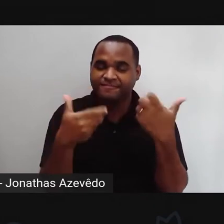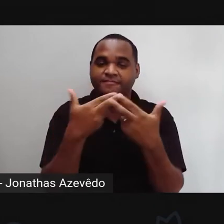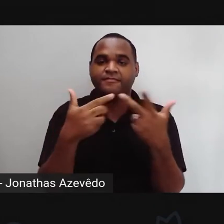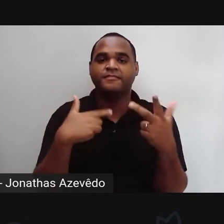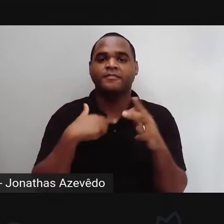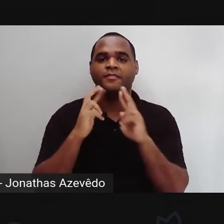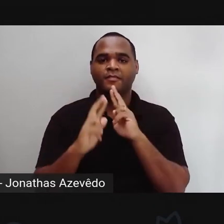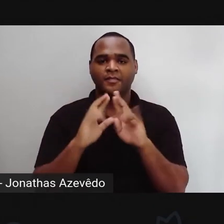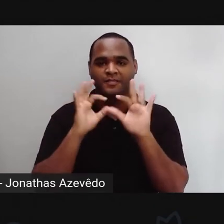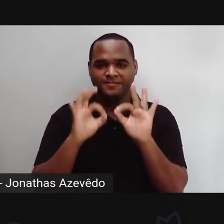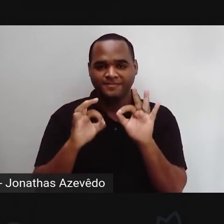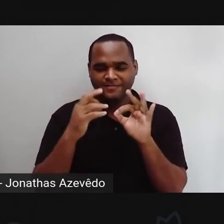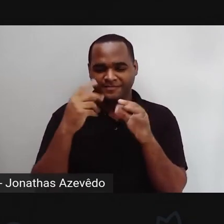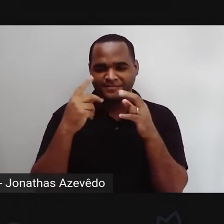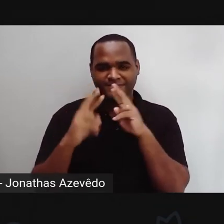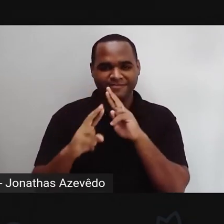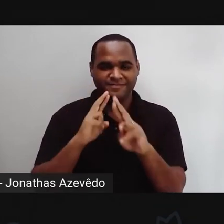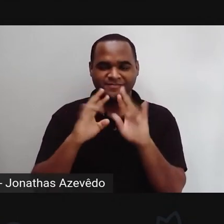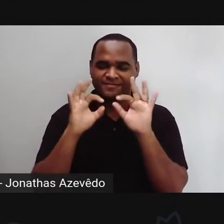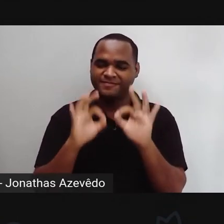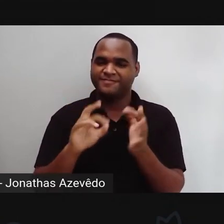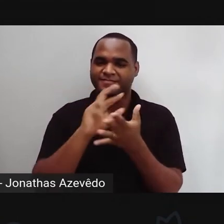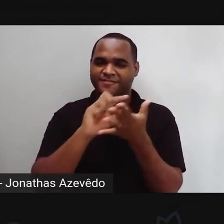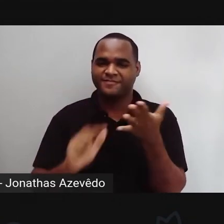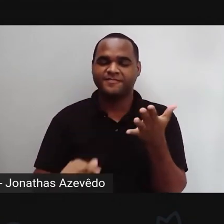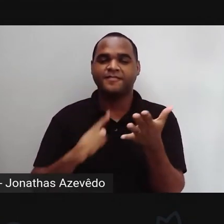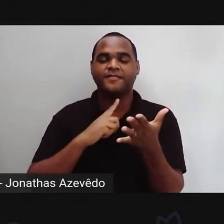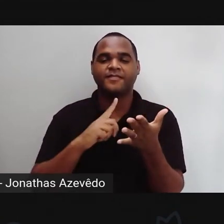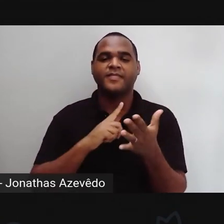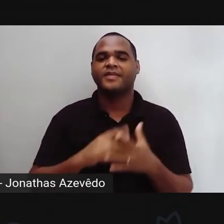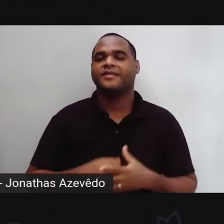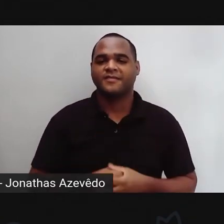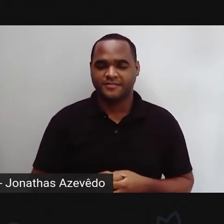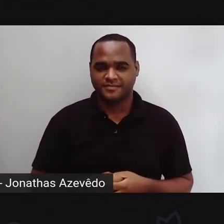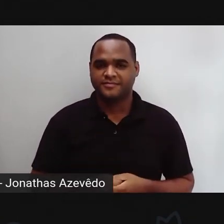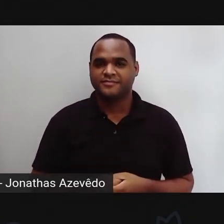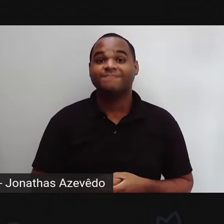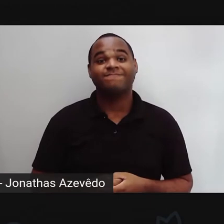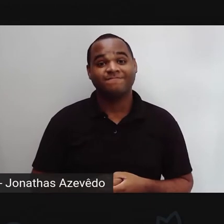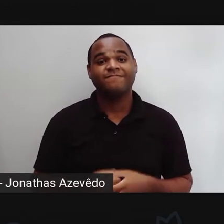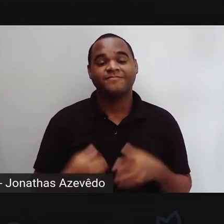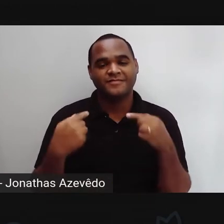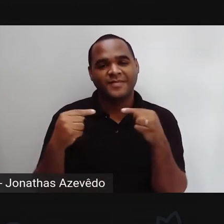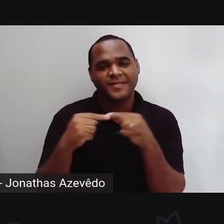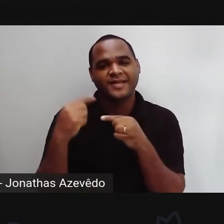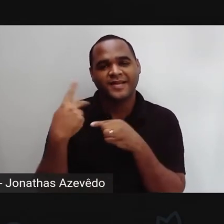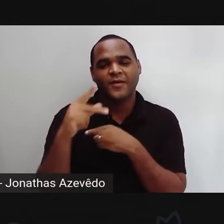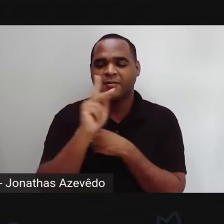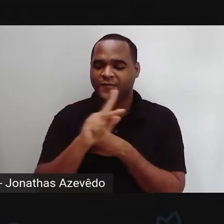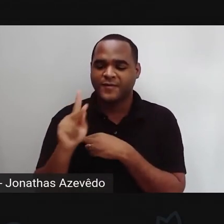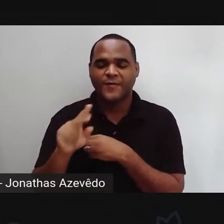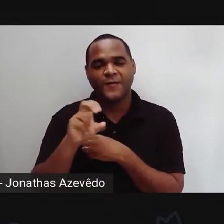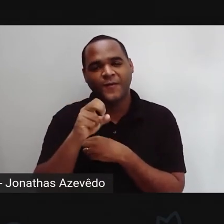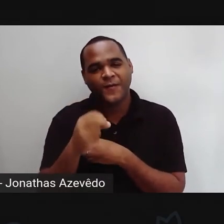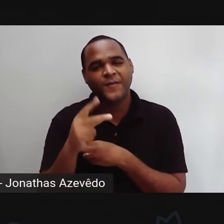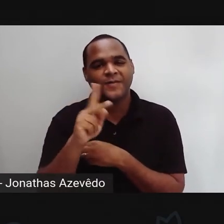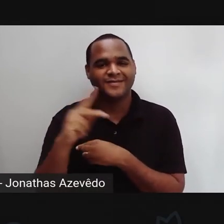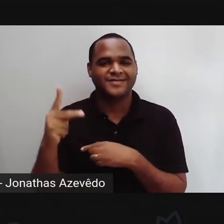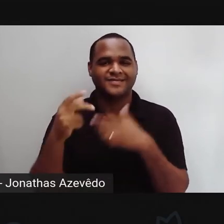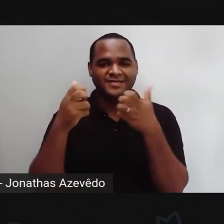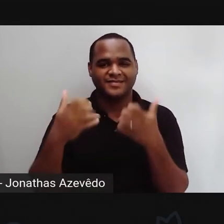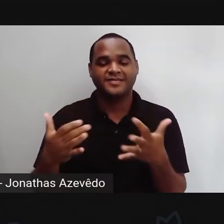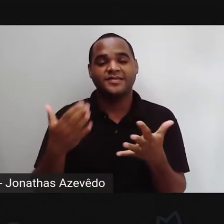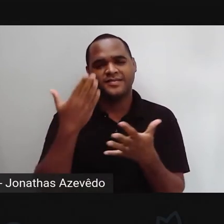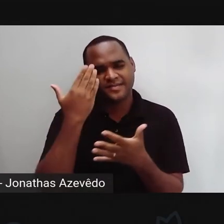responder as suas atividades aí preparadas especialmente para você, para seu professor, sua professora. Então vamos lá